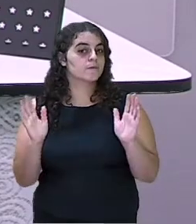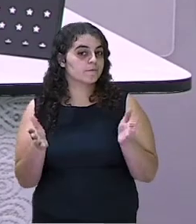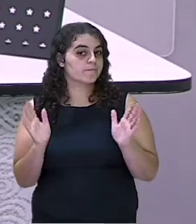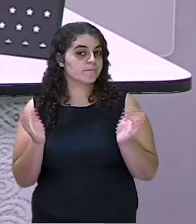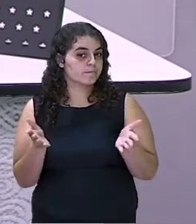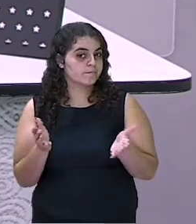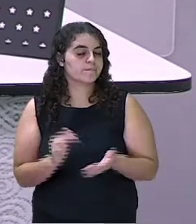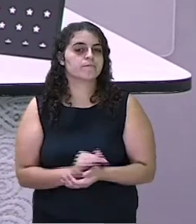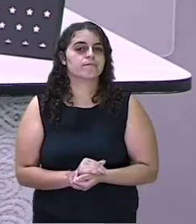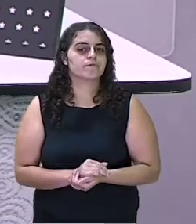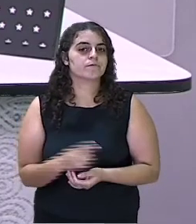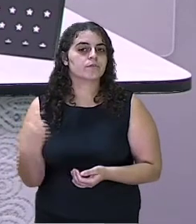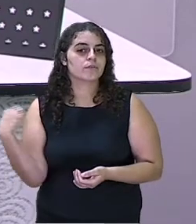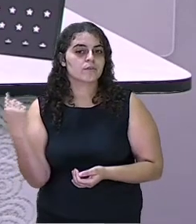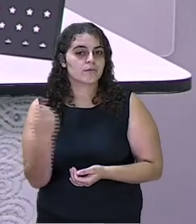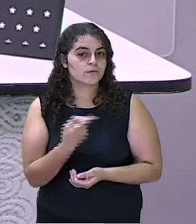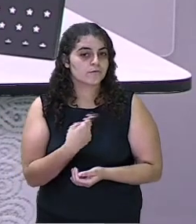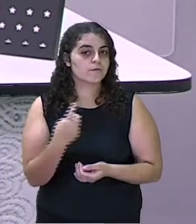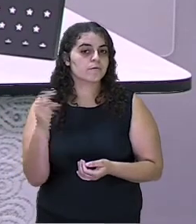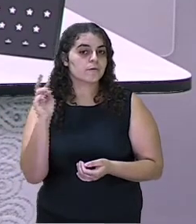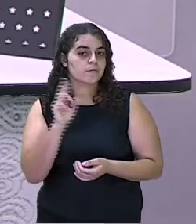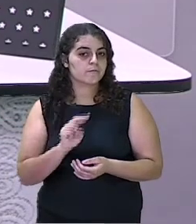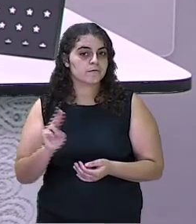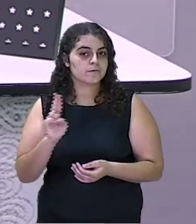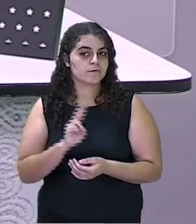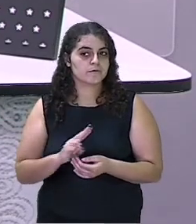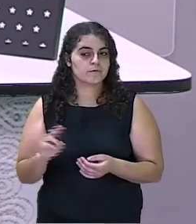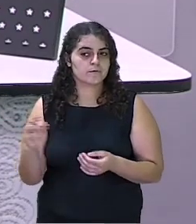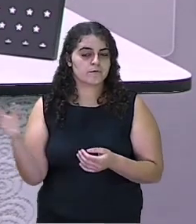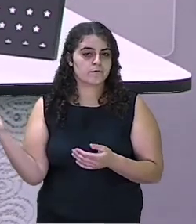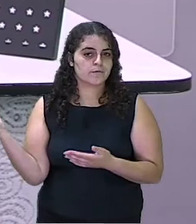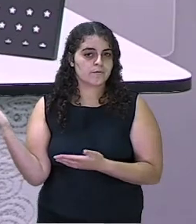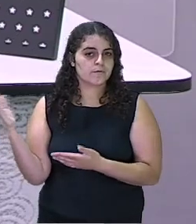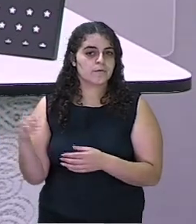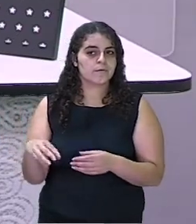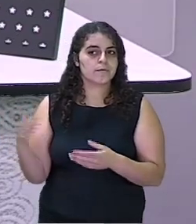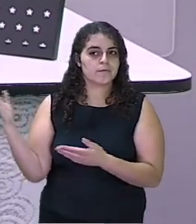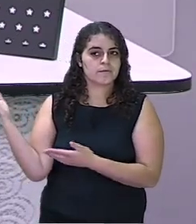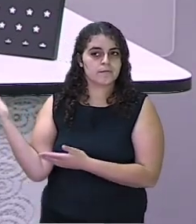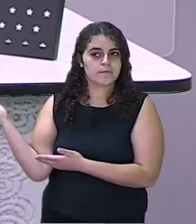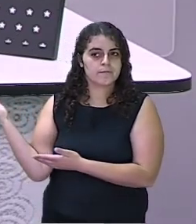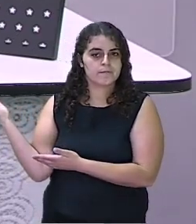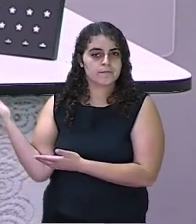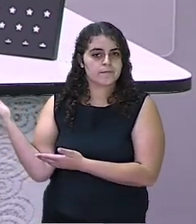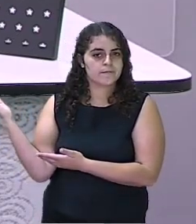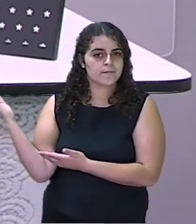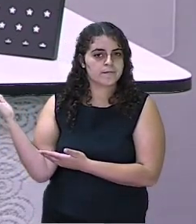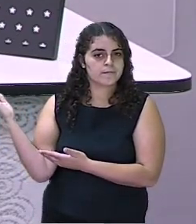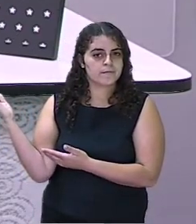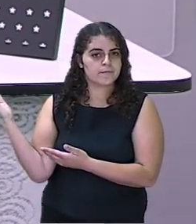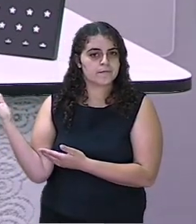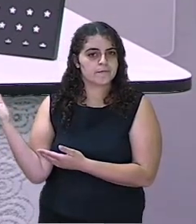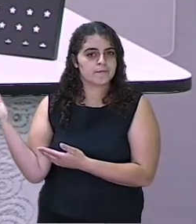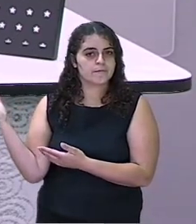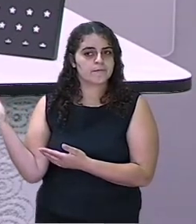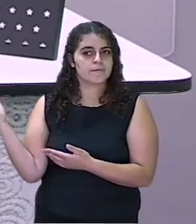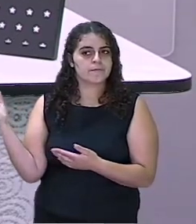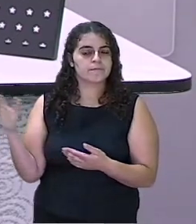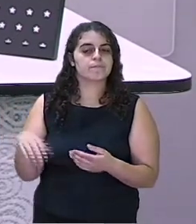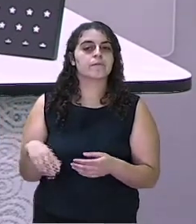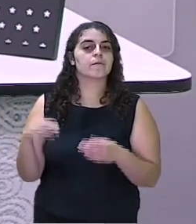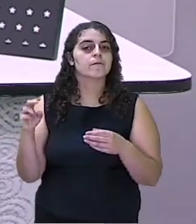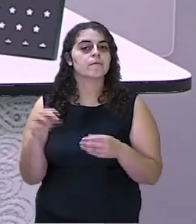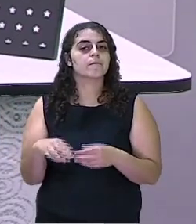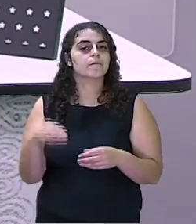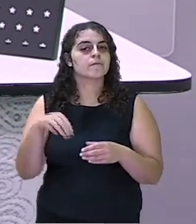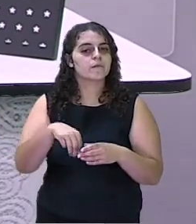Agora, nós vamos usar o pé de lata para fazer um sorteio. Nós